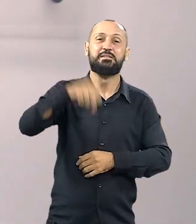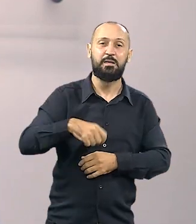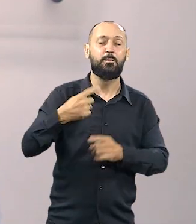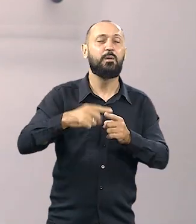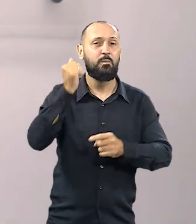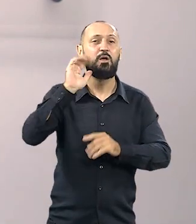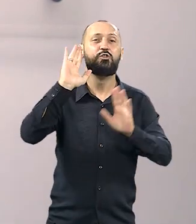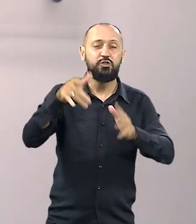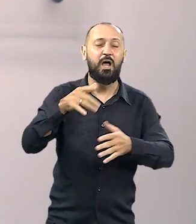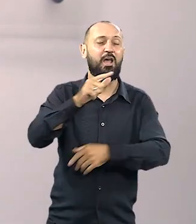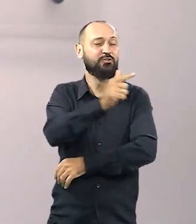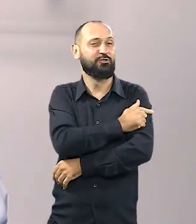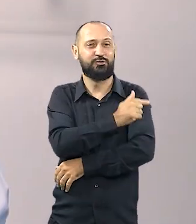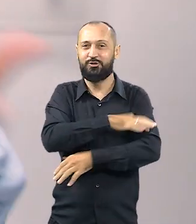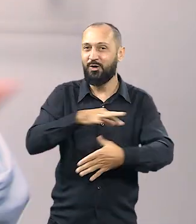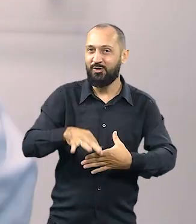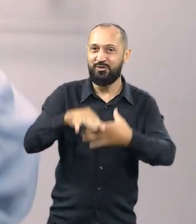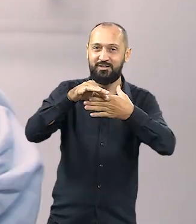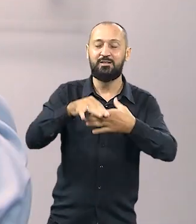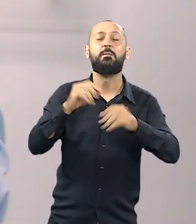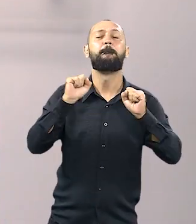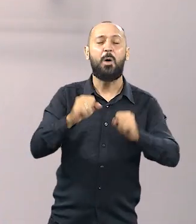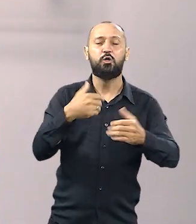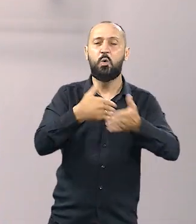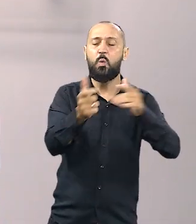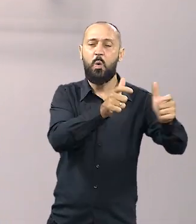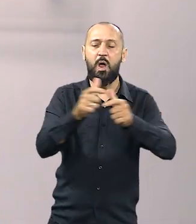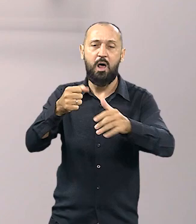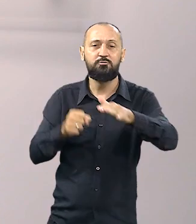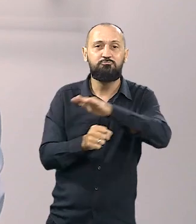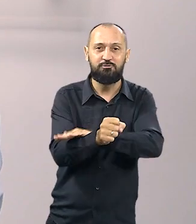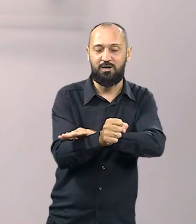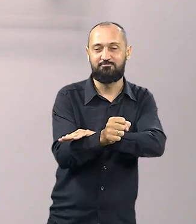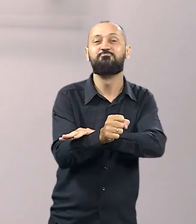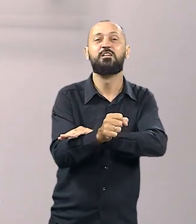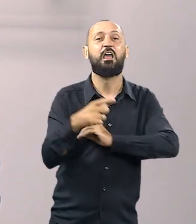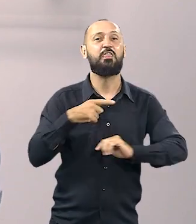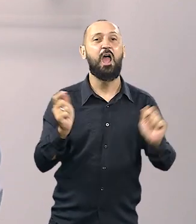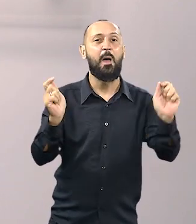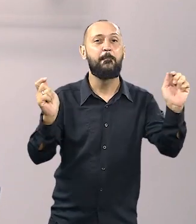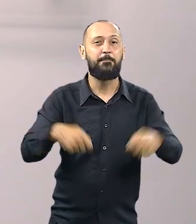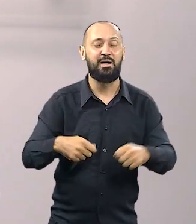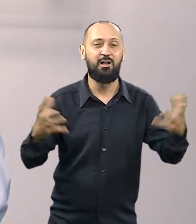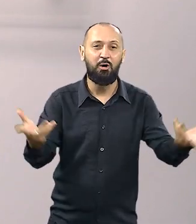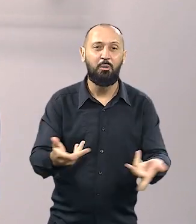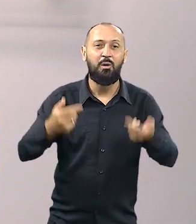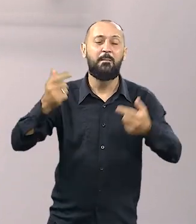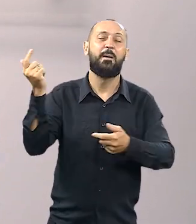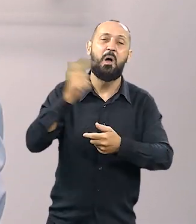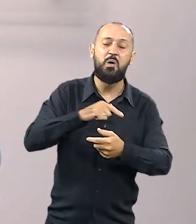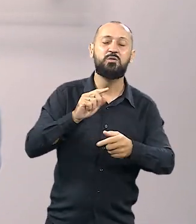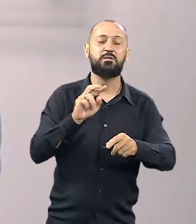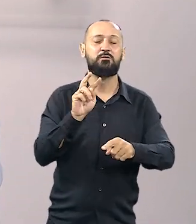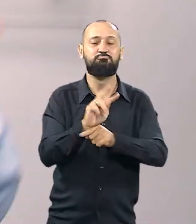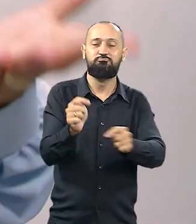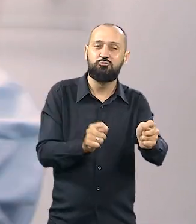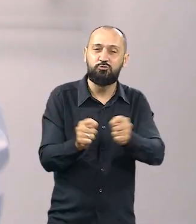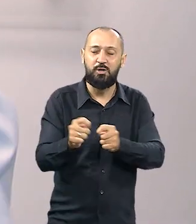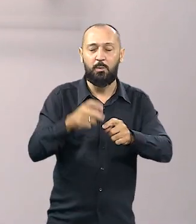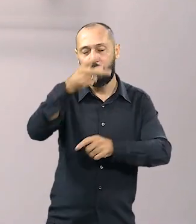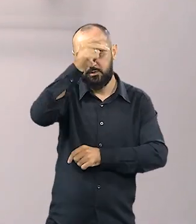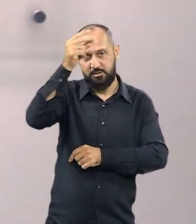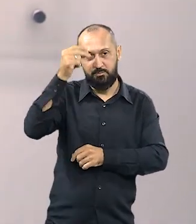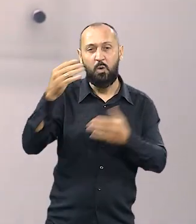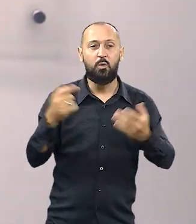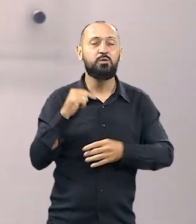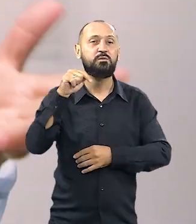porque mulher já nasceu gestora. Então, nós podemos sim ocupar todos os espaços e temos competência e capacidade para gerir o